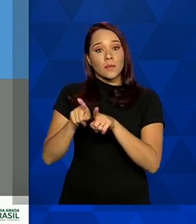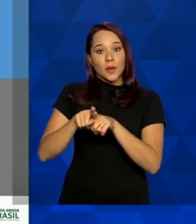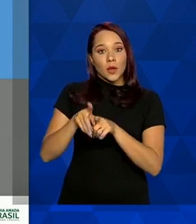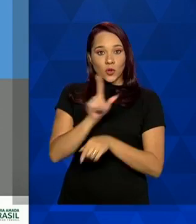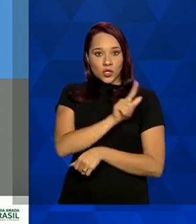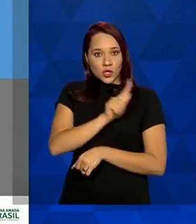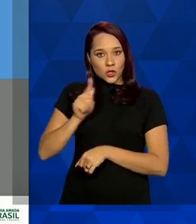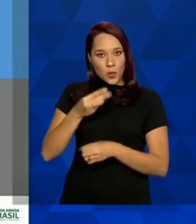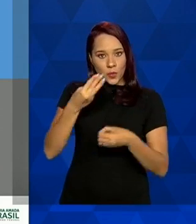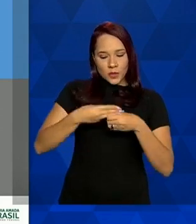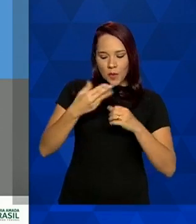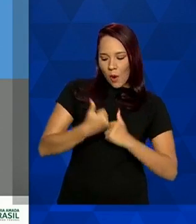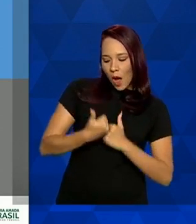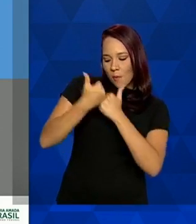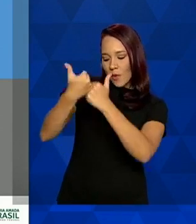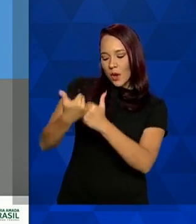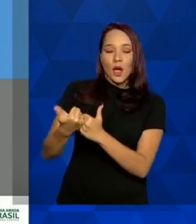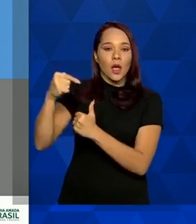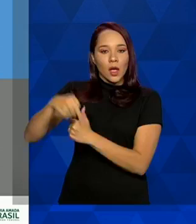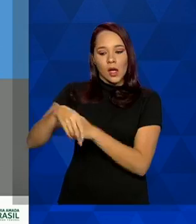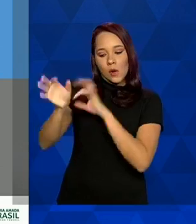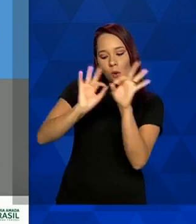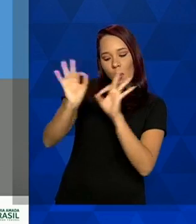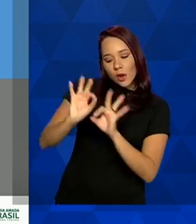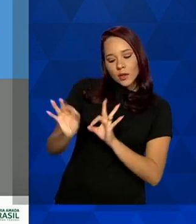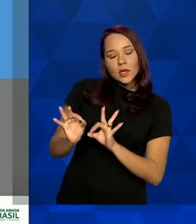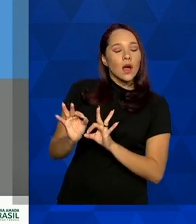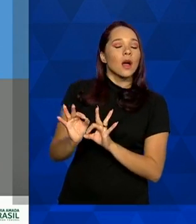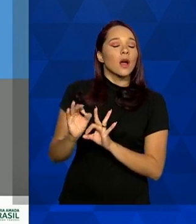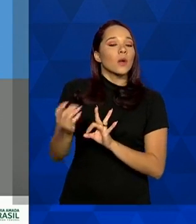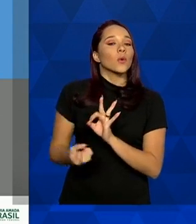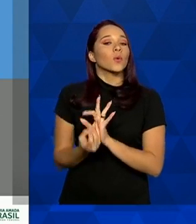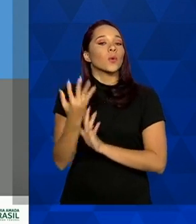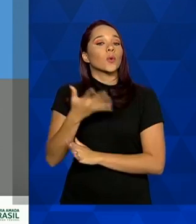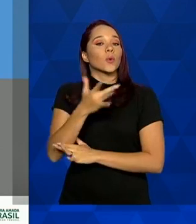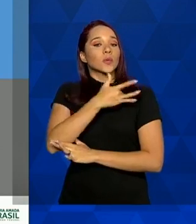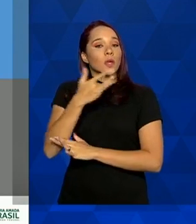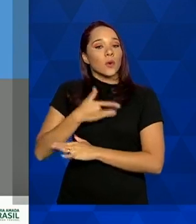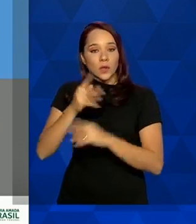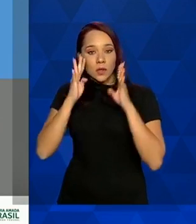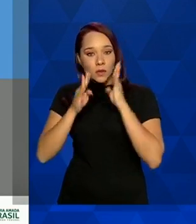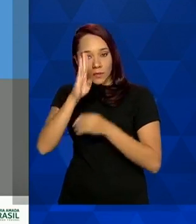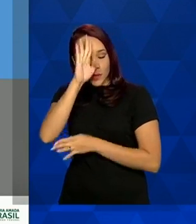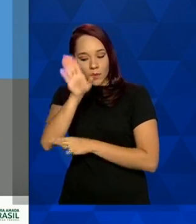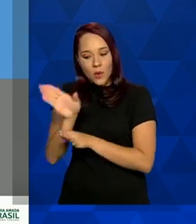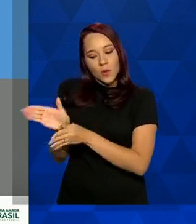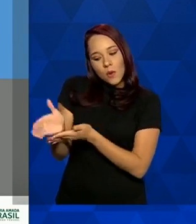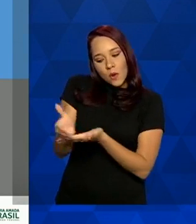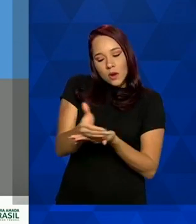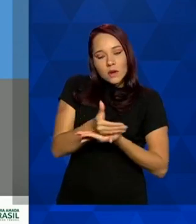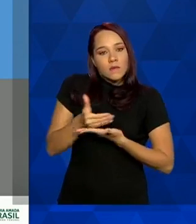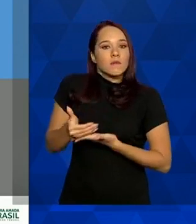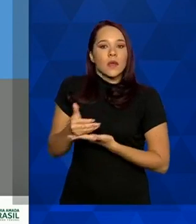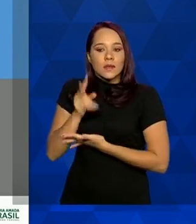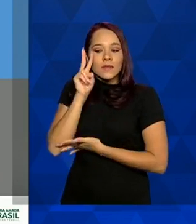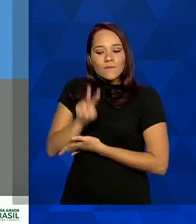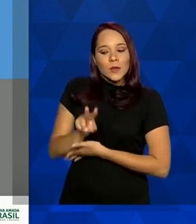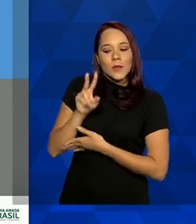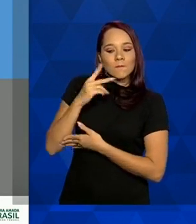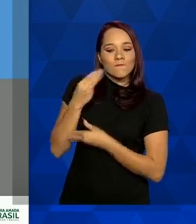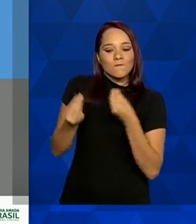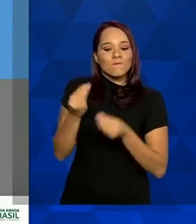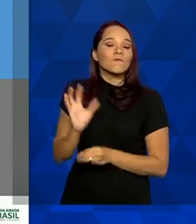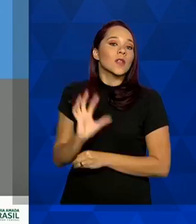os gestores municipais a organizar esse fluxo de saúde da atenção primária no acolhimento aos casos suspeitos